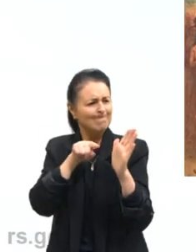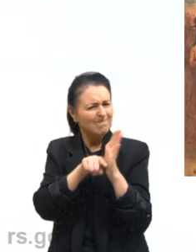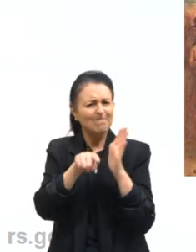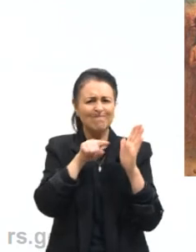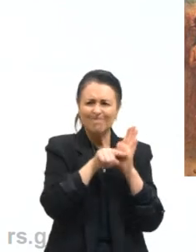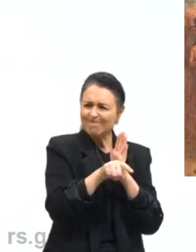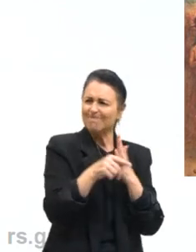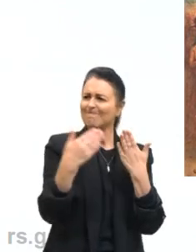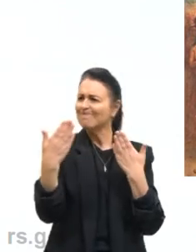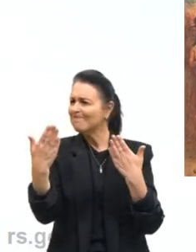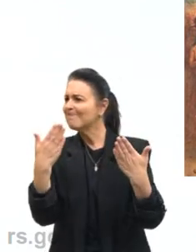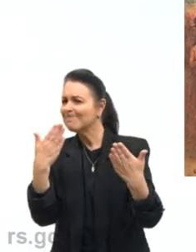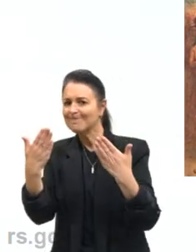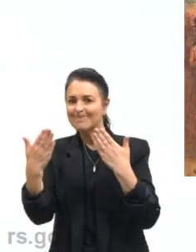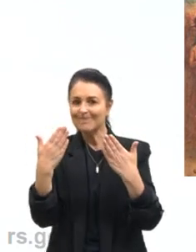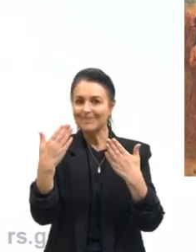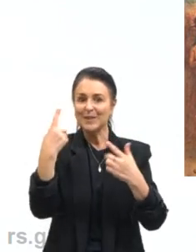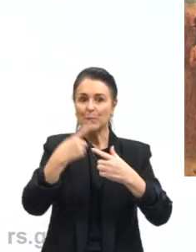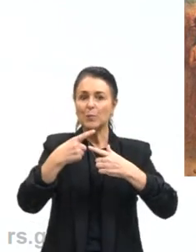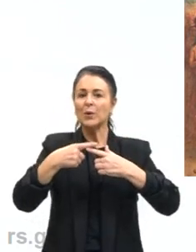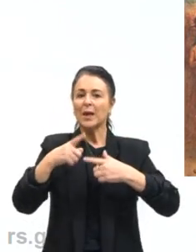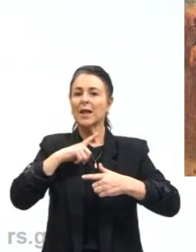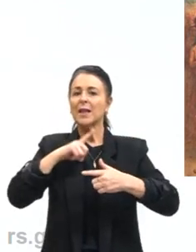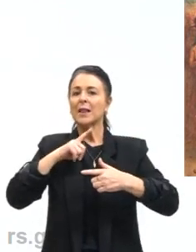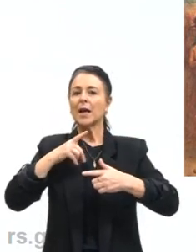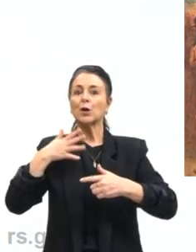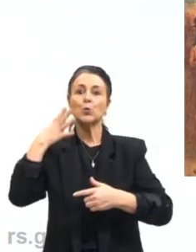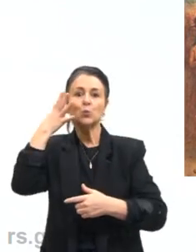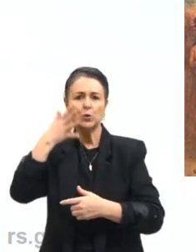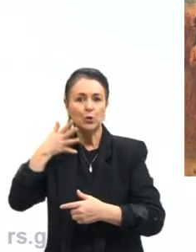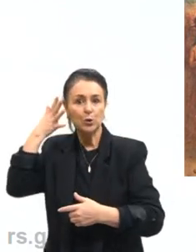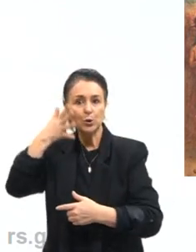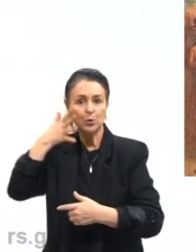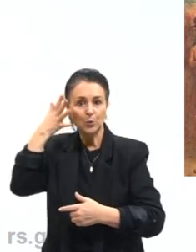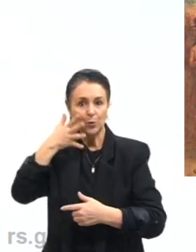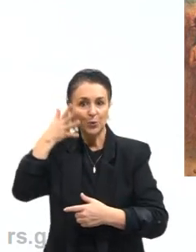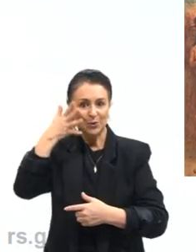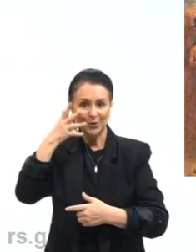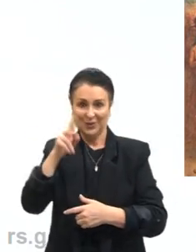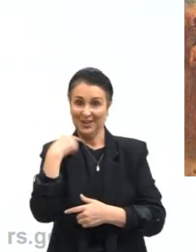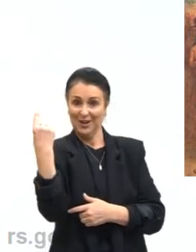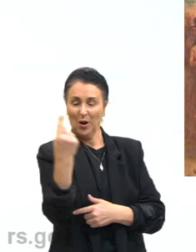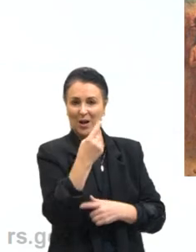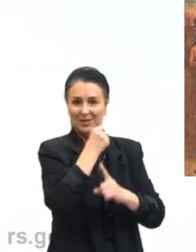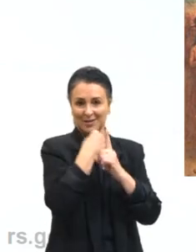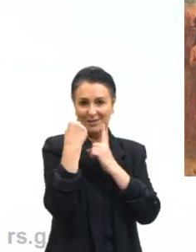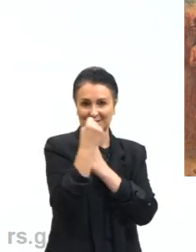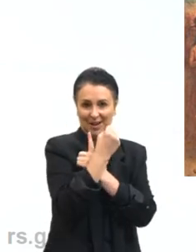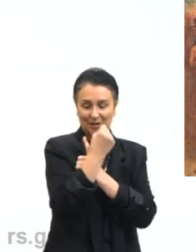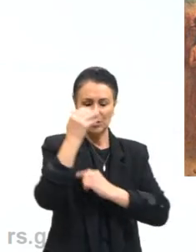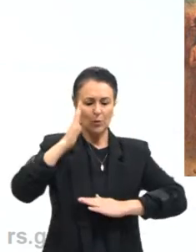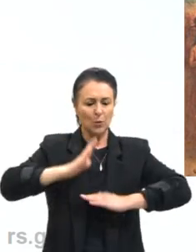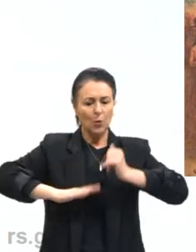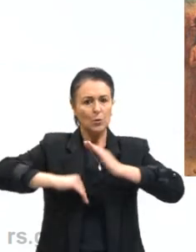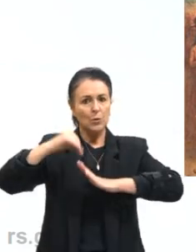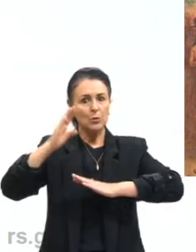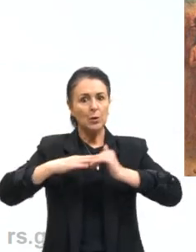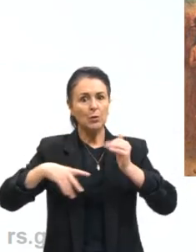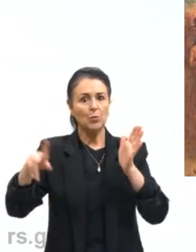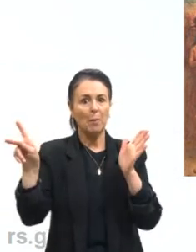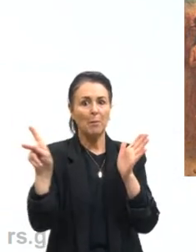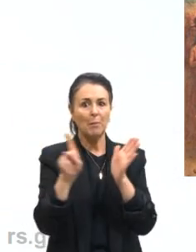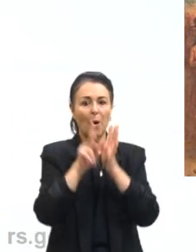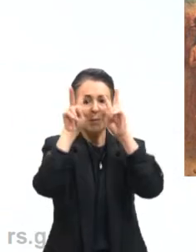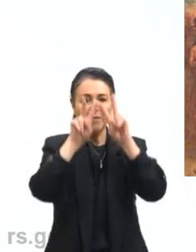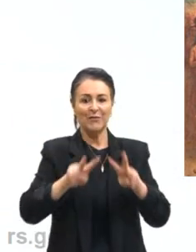imagens, porque elas estão construindo um discurso na nossa sociedade. elas estão construindo uma versão da história.